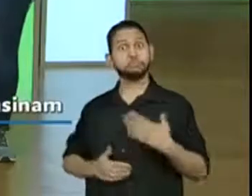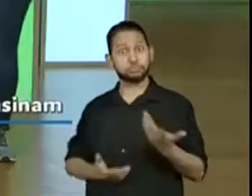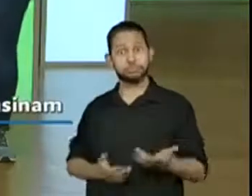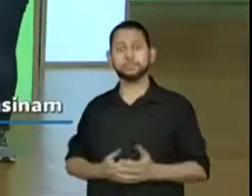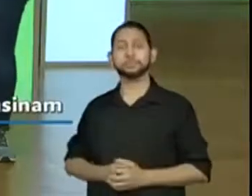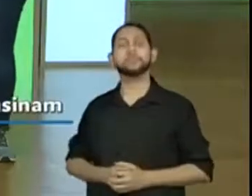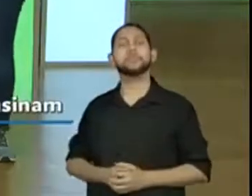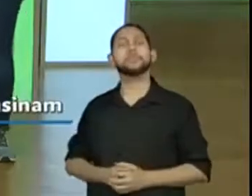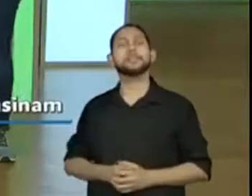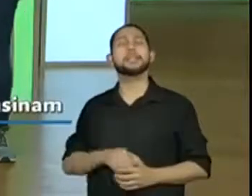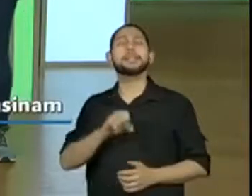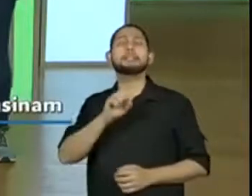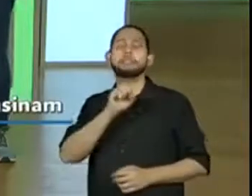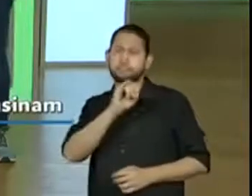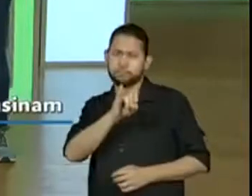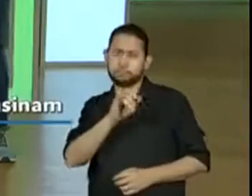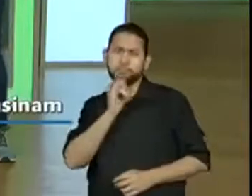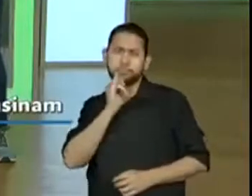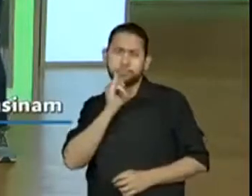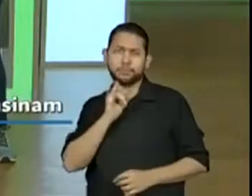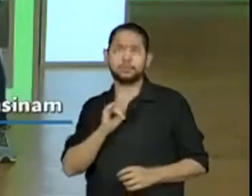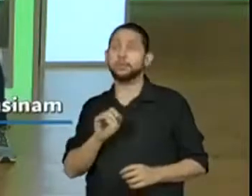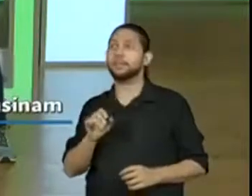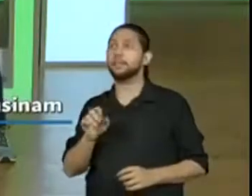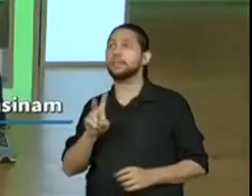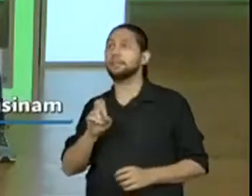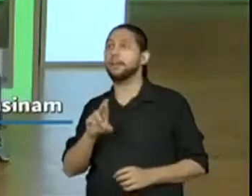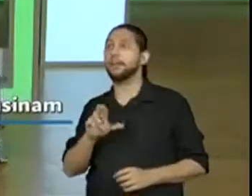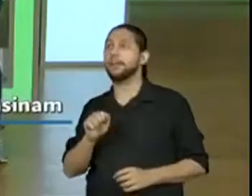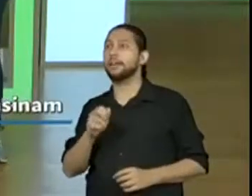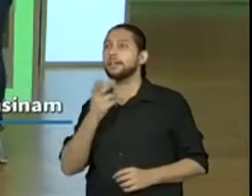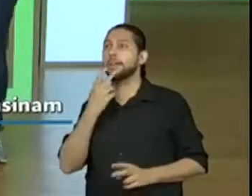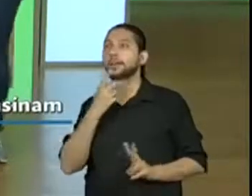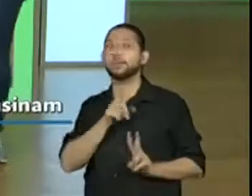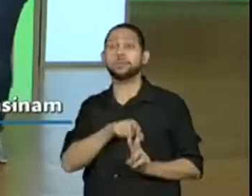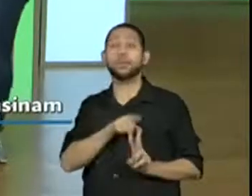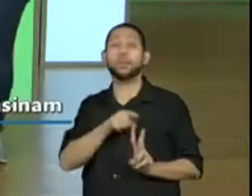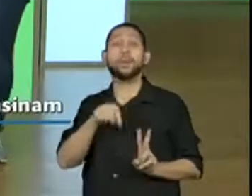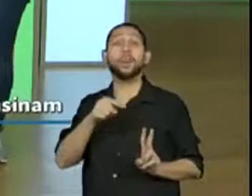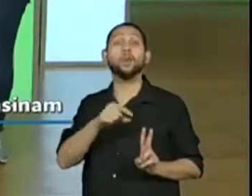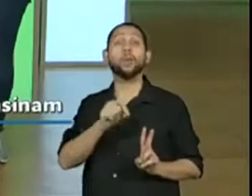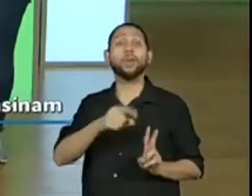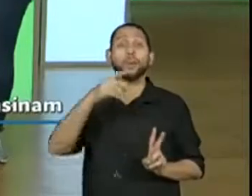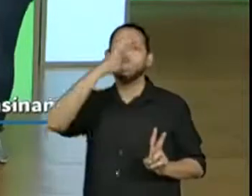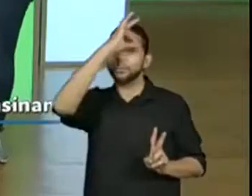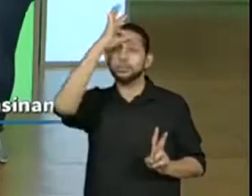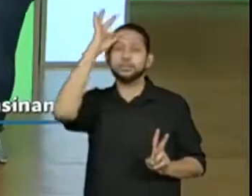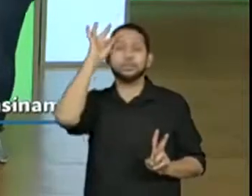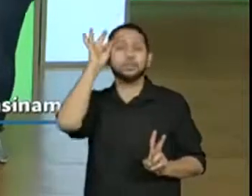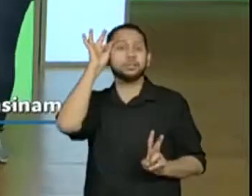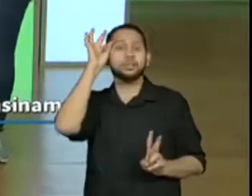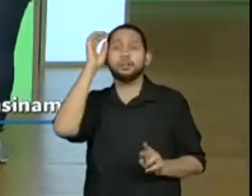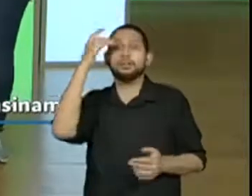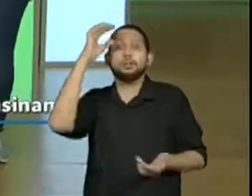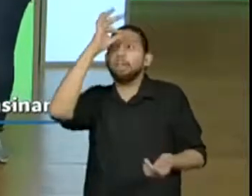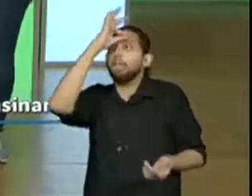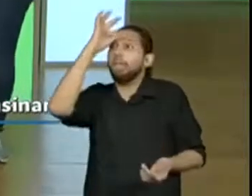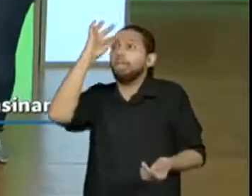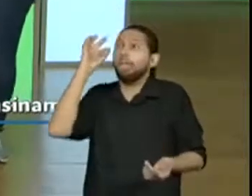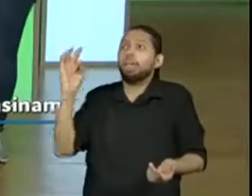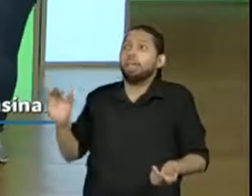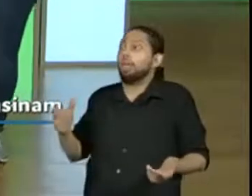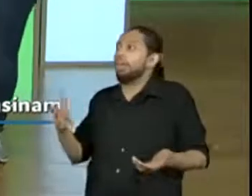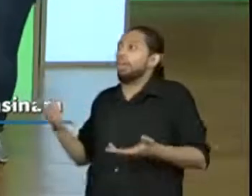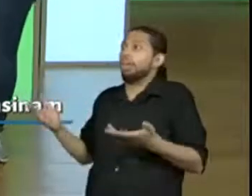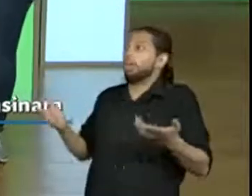uma outra moral para essa... E a professora Vera Lúcia disse que o segundo homem era inocente. Sim, eu também acho. Foi ingênuo isso mesmo. Ele